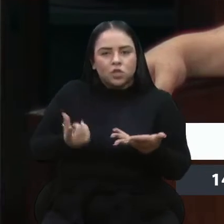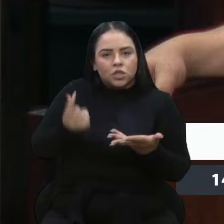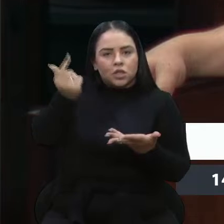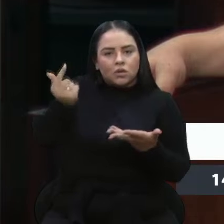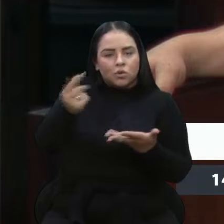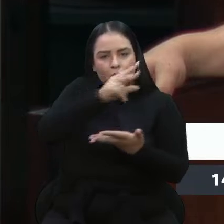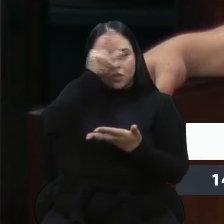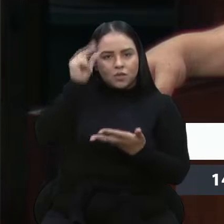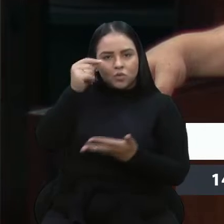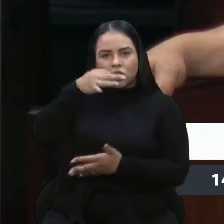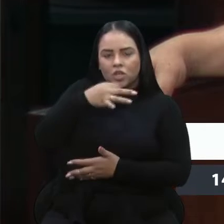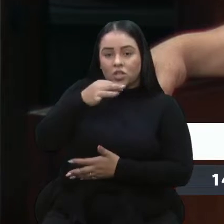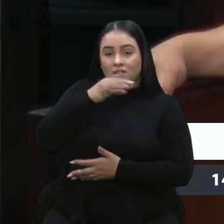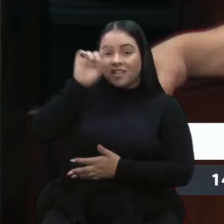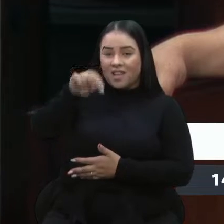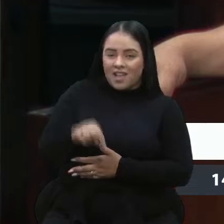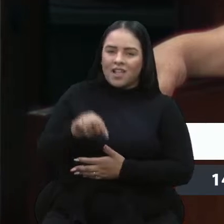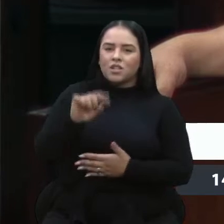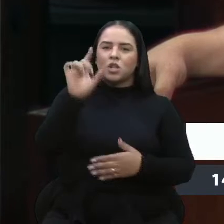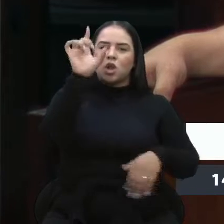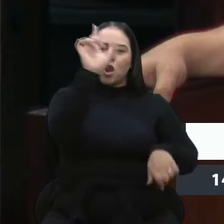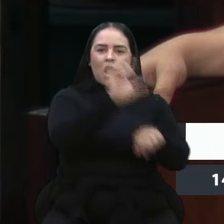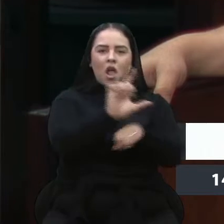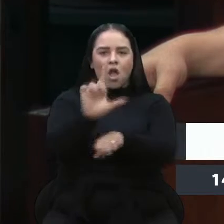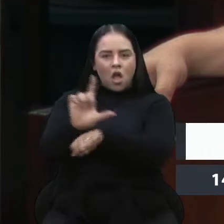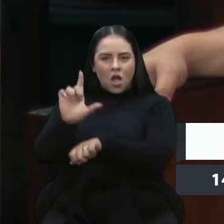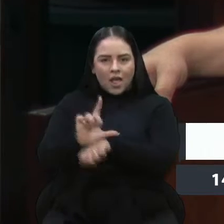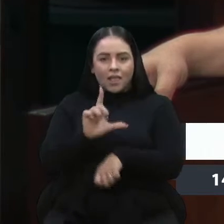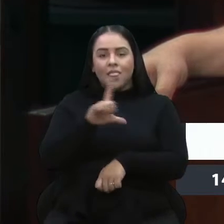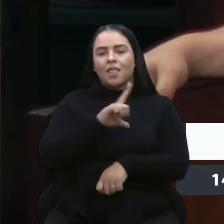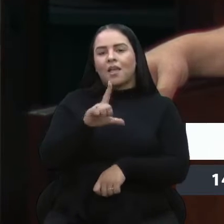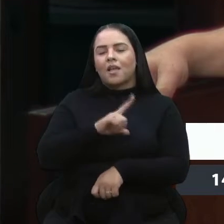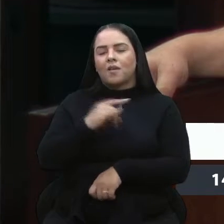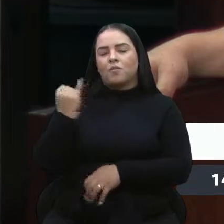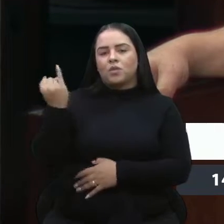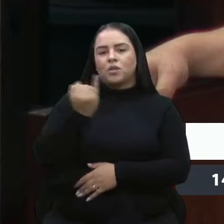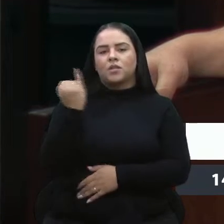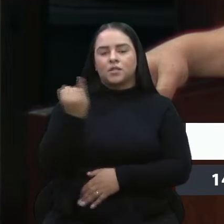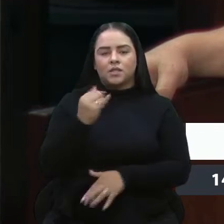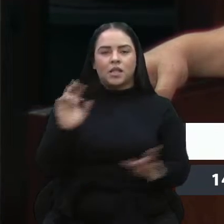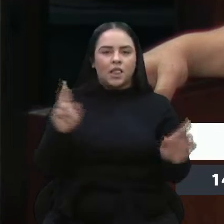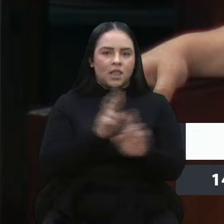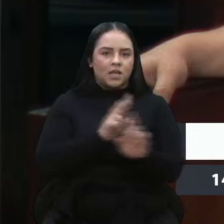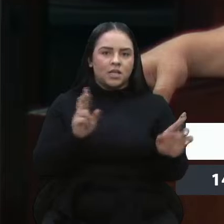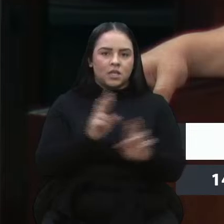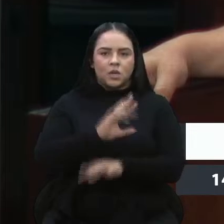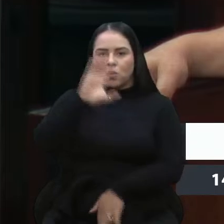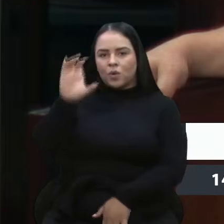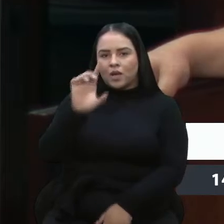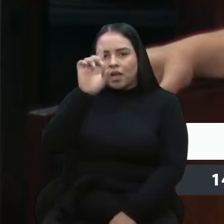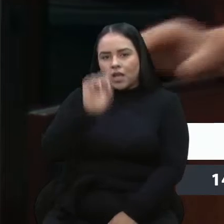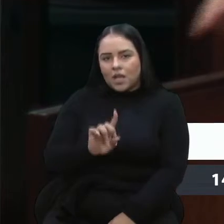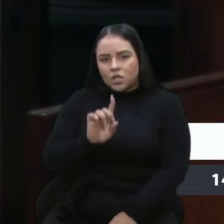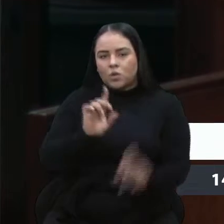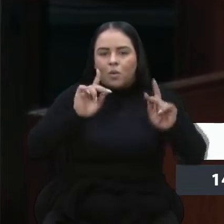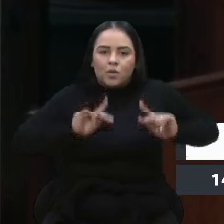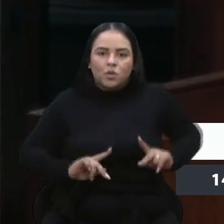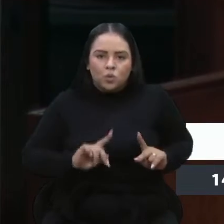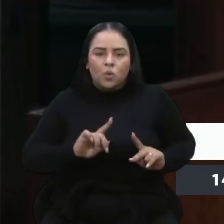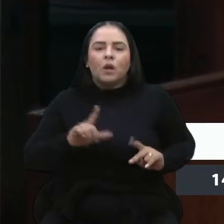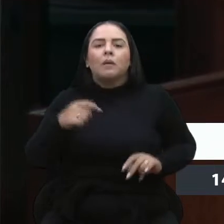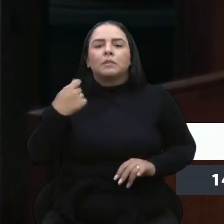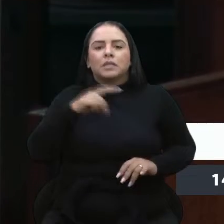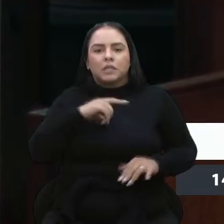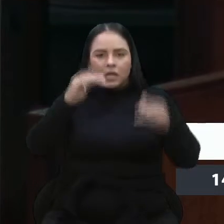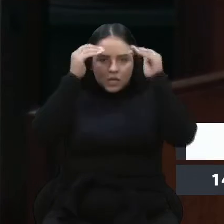Caxias do Sul é o nosso comércio também, que tem uma grande importância. E essa relação do cliente com o consumidor é de muito respeito,